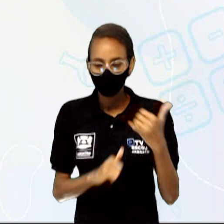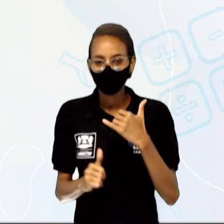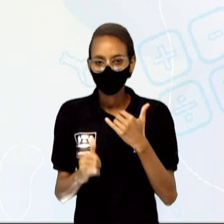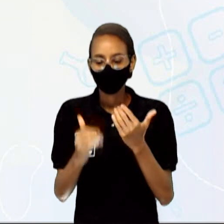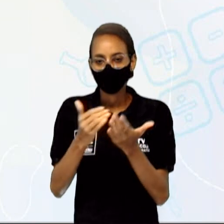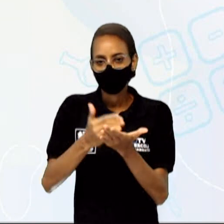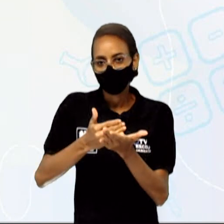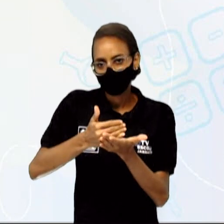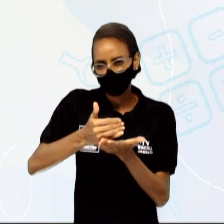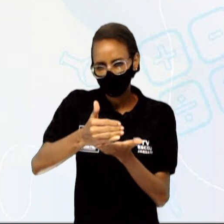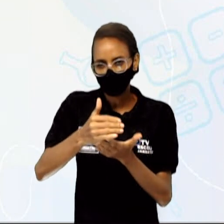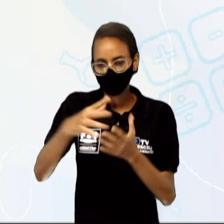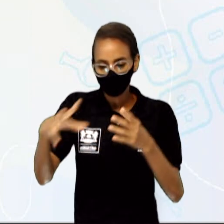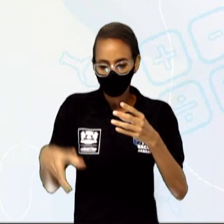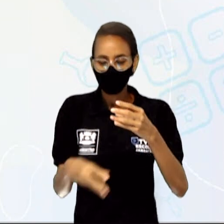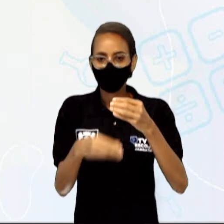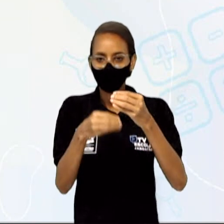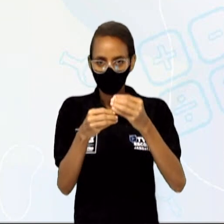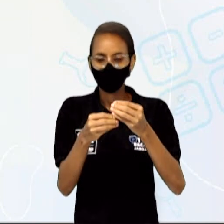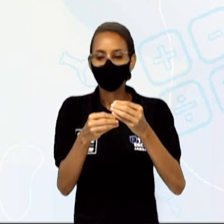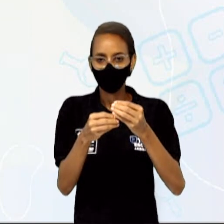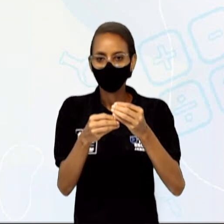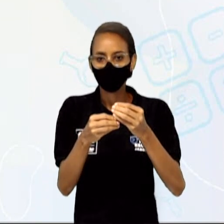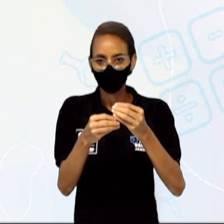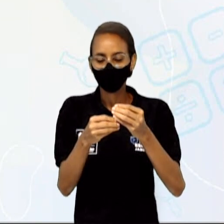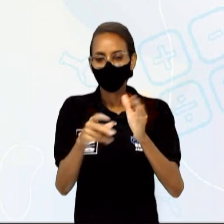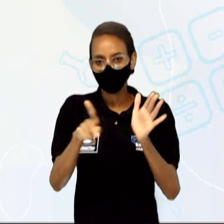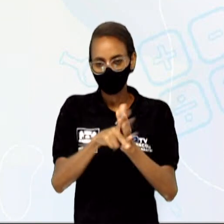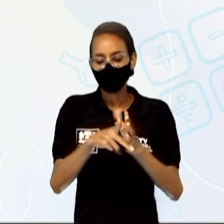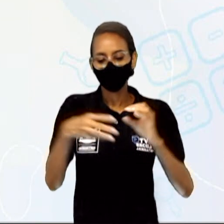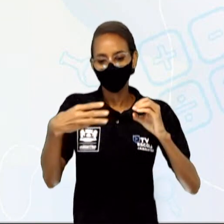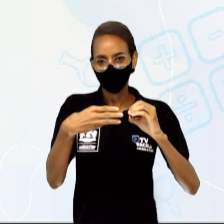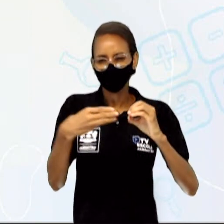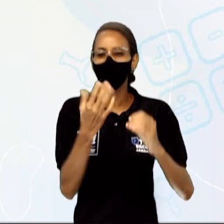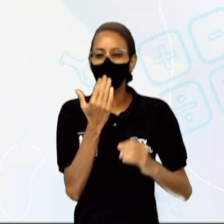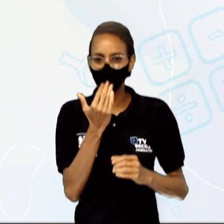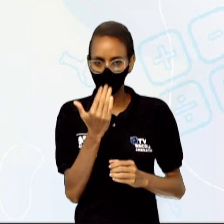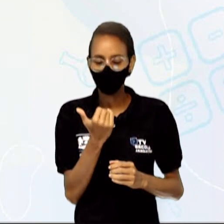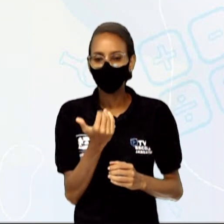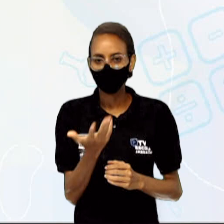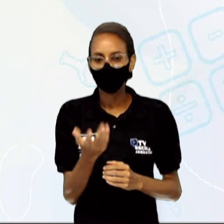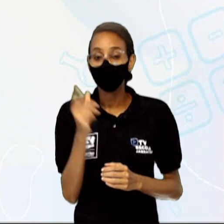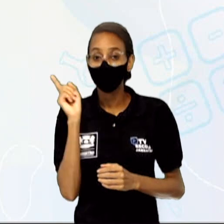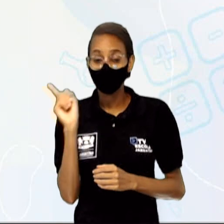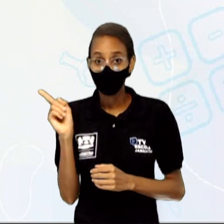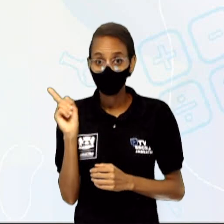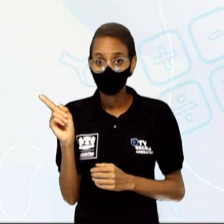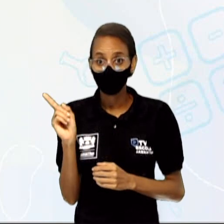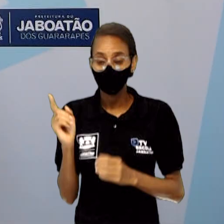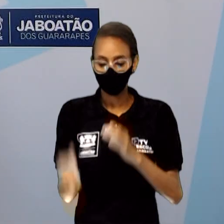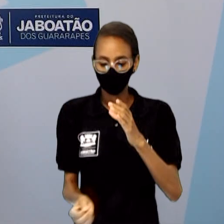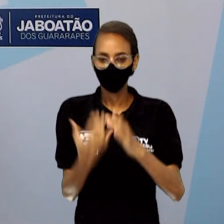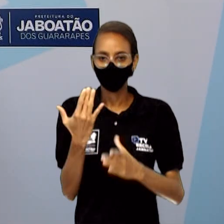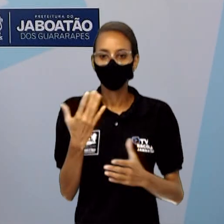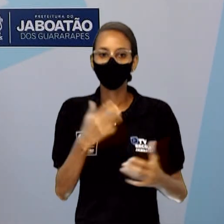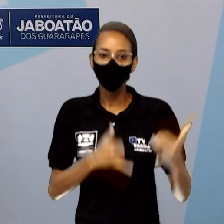orgânicos dos quais esses seres vivos se alimentam. Então a mitocôndria vai produzir energia.